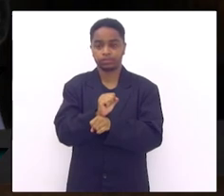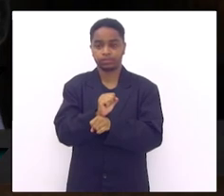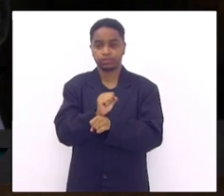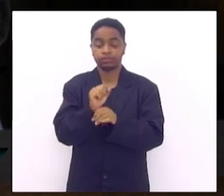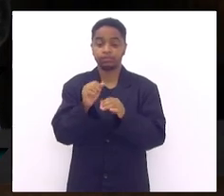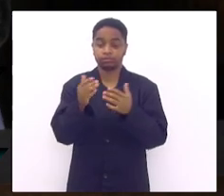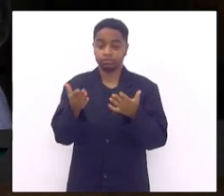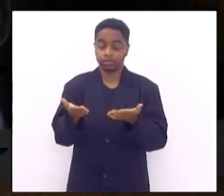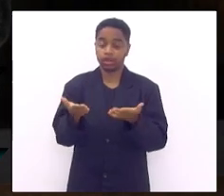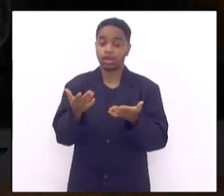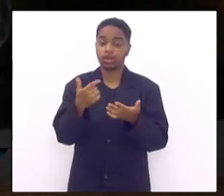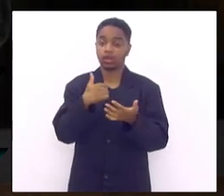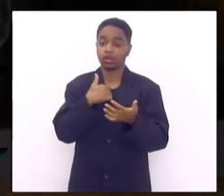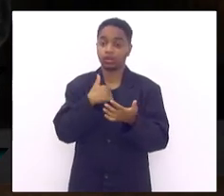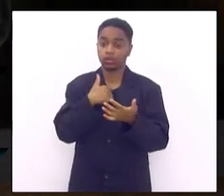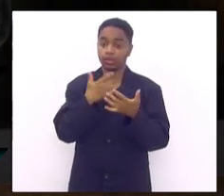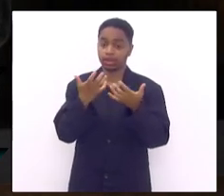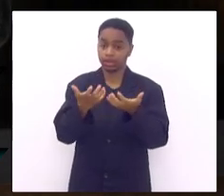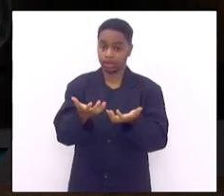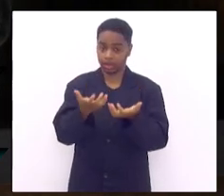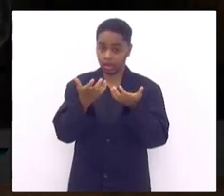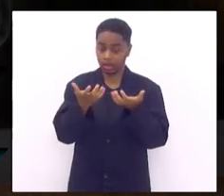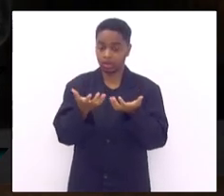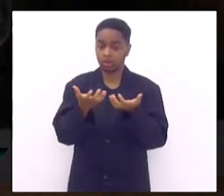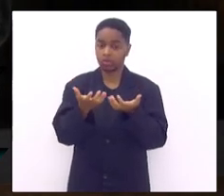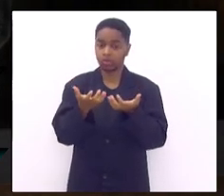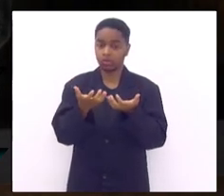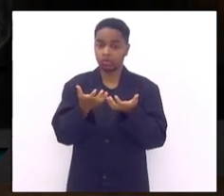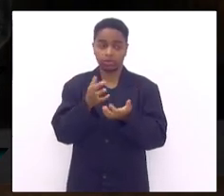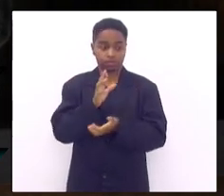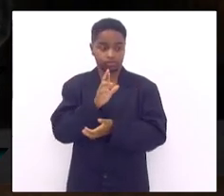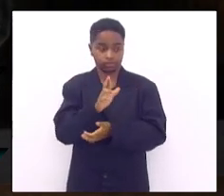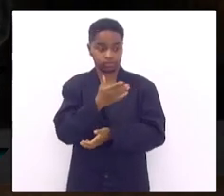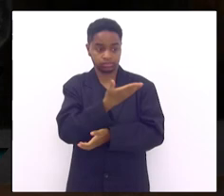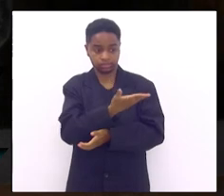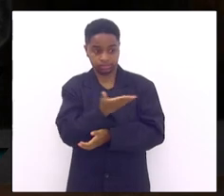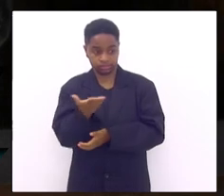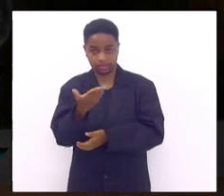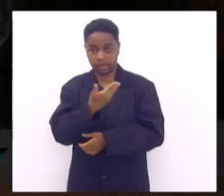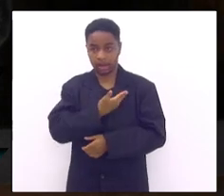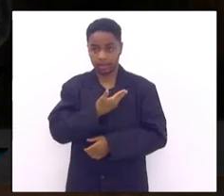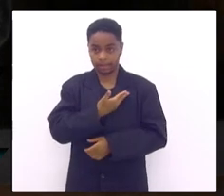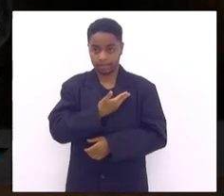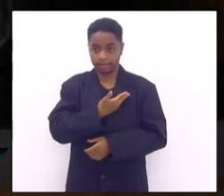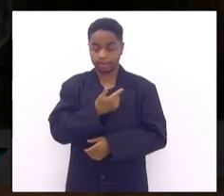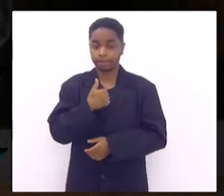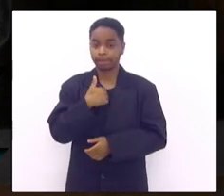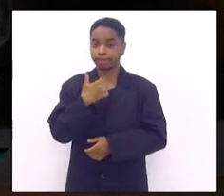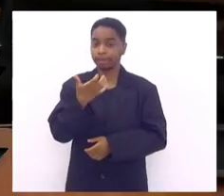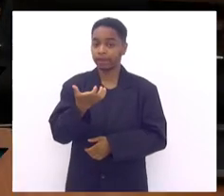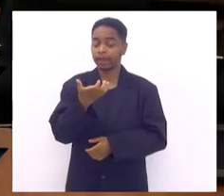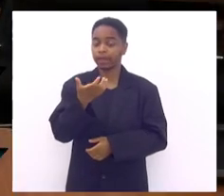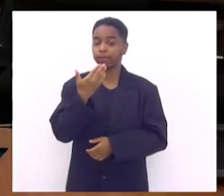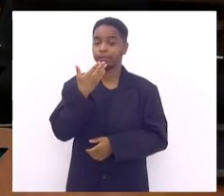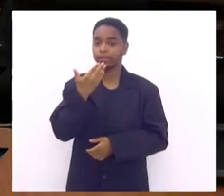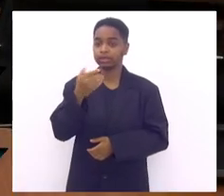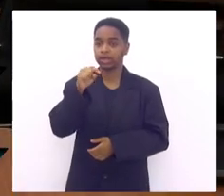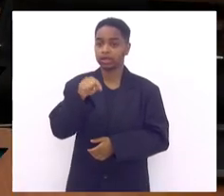então eu gostaria aqui em nome dos companheiros dos colegas aqui ao lado que essa casa